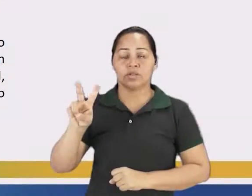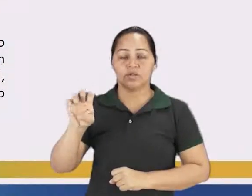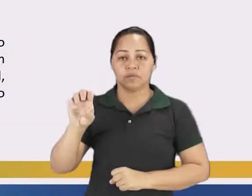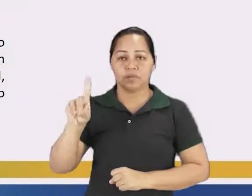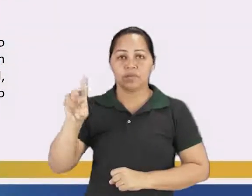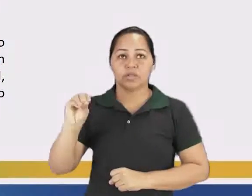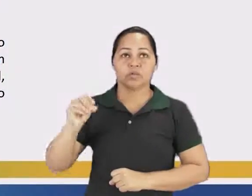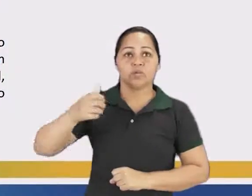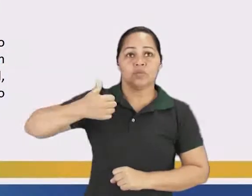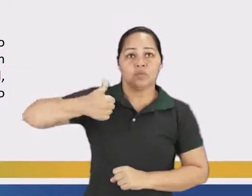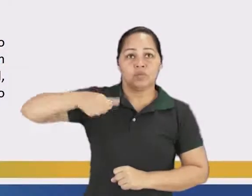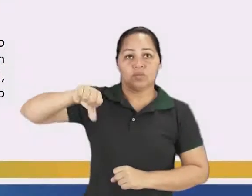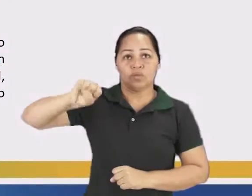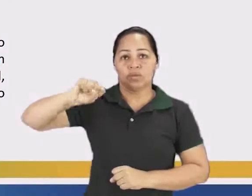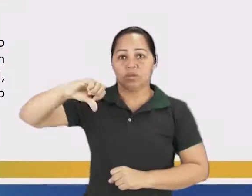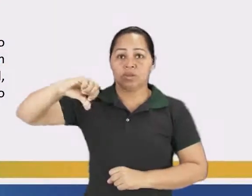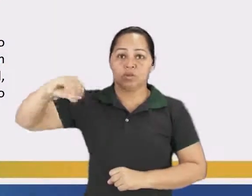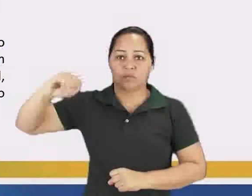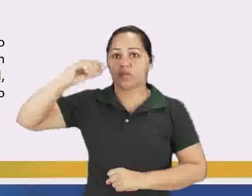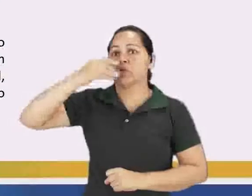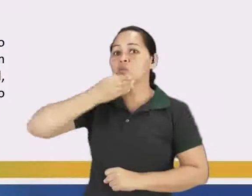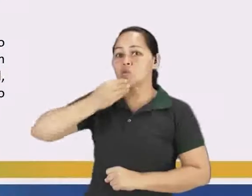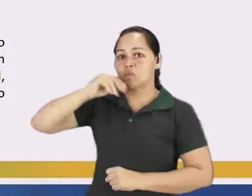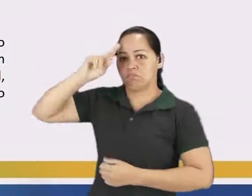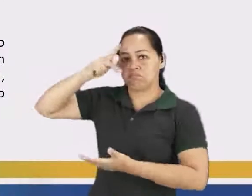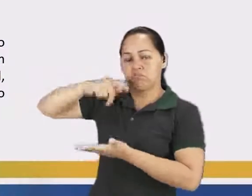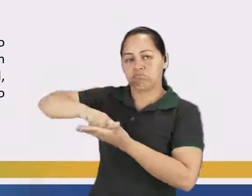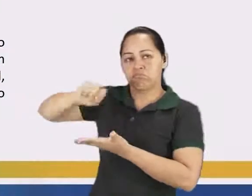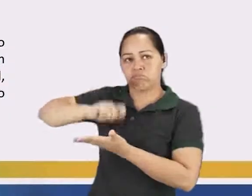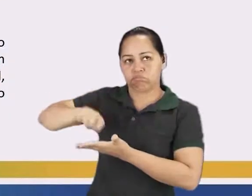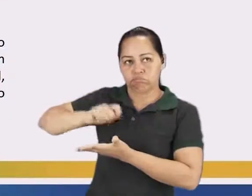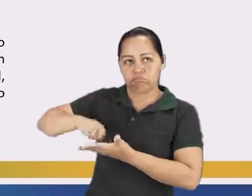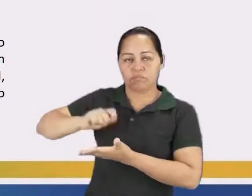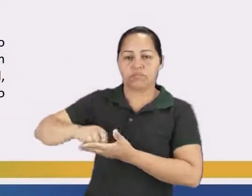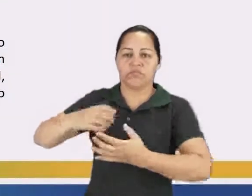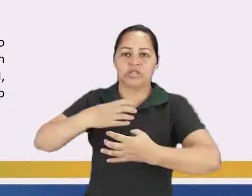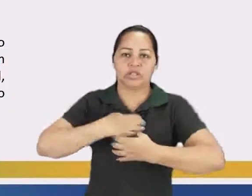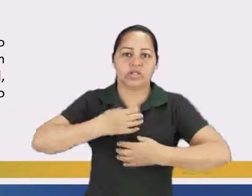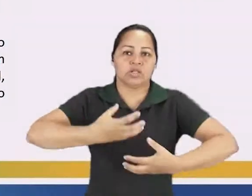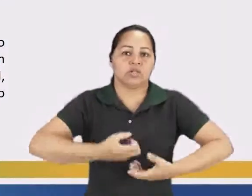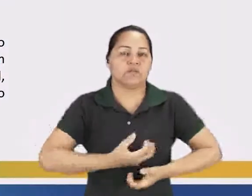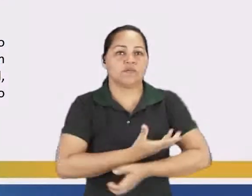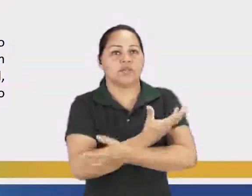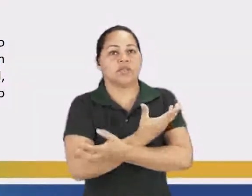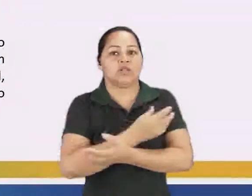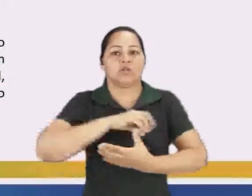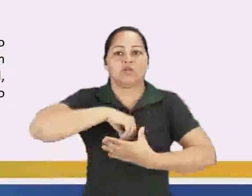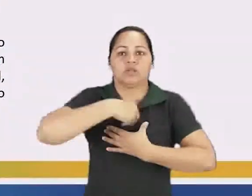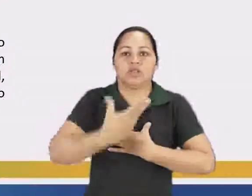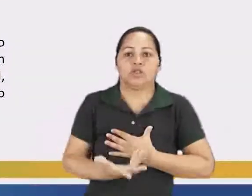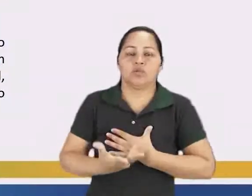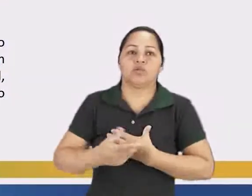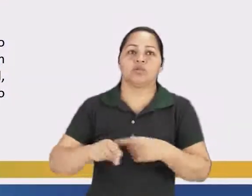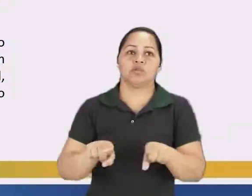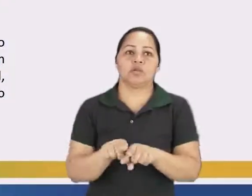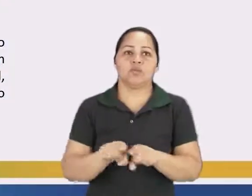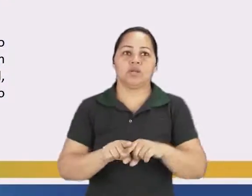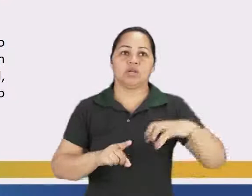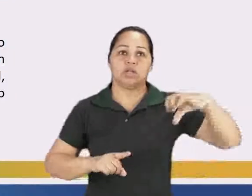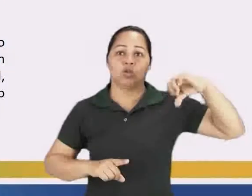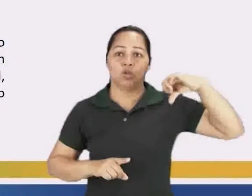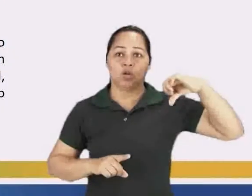nossa visão biológica da vida, dos sentimentos, das ações. Memórias